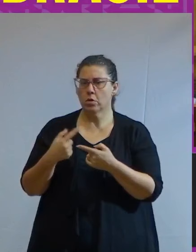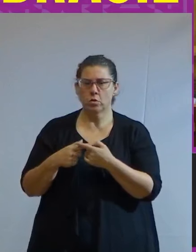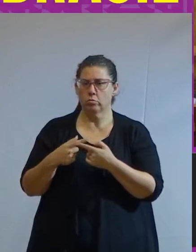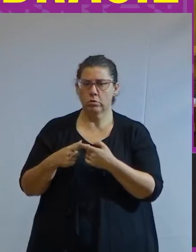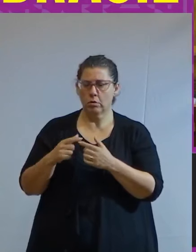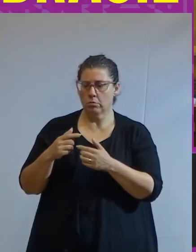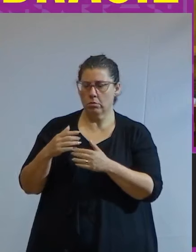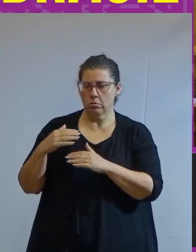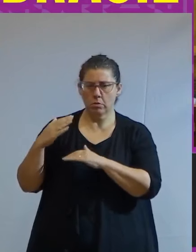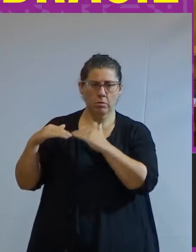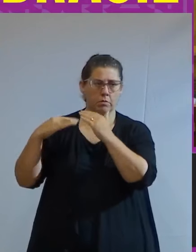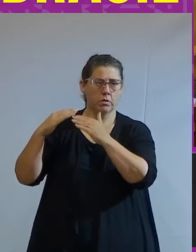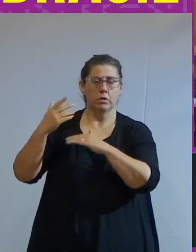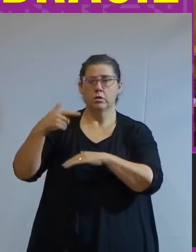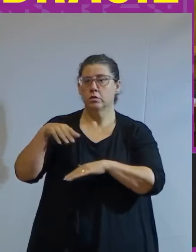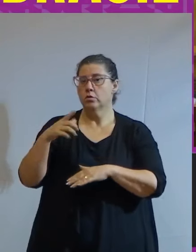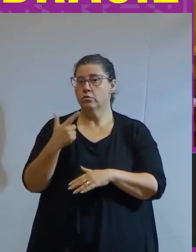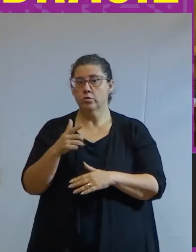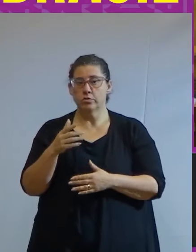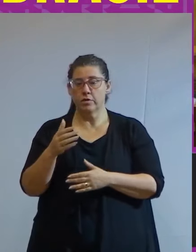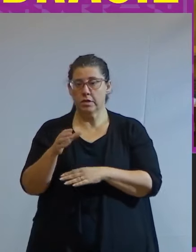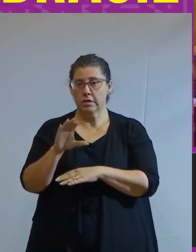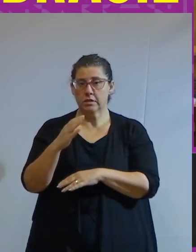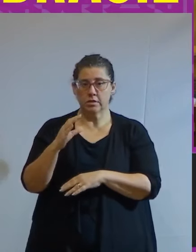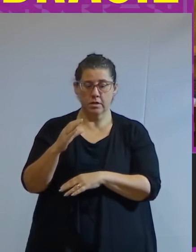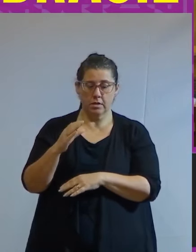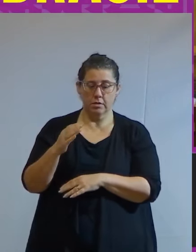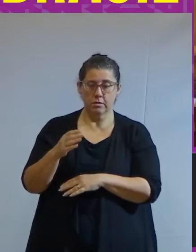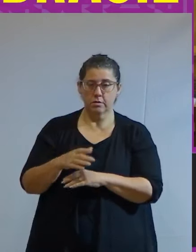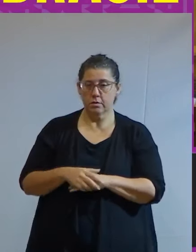hoje se não tiver ciência aplicada em certas